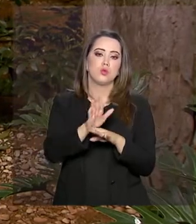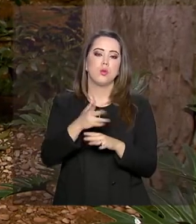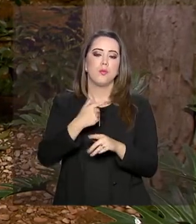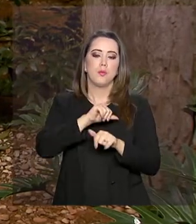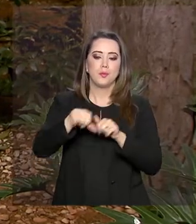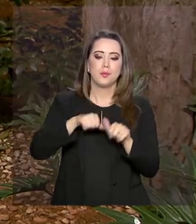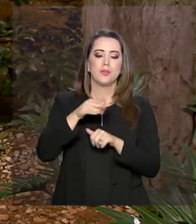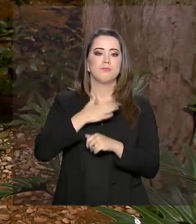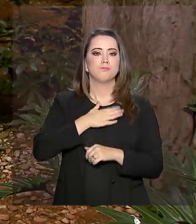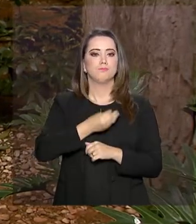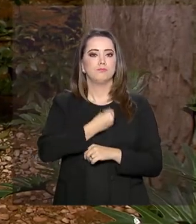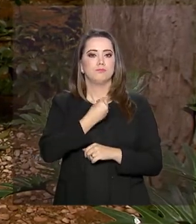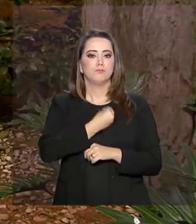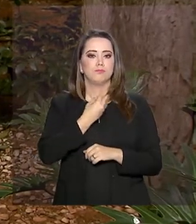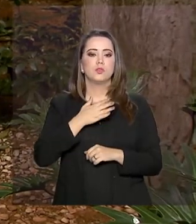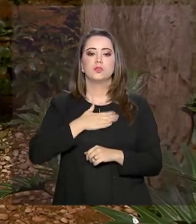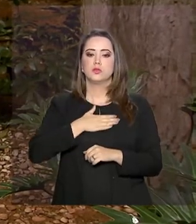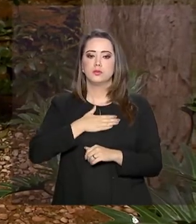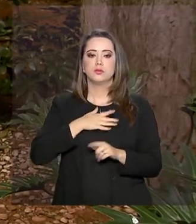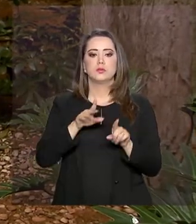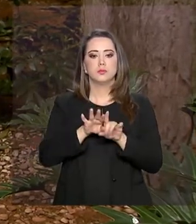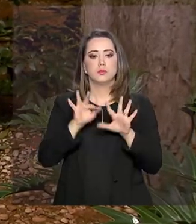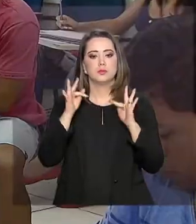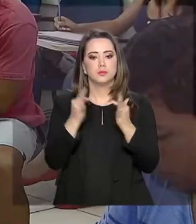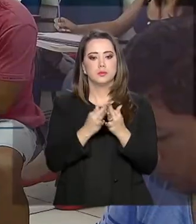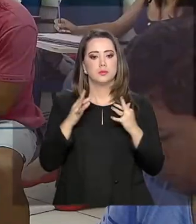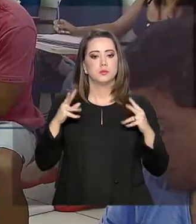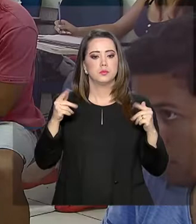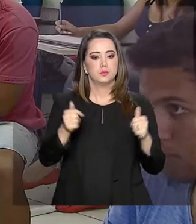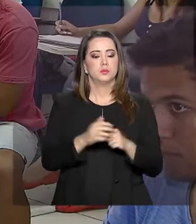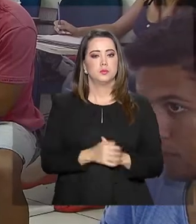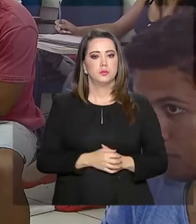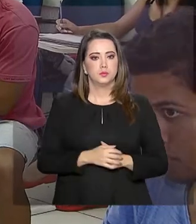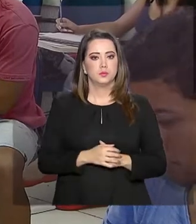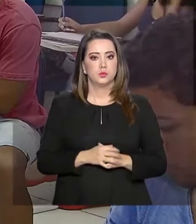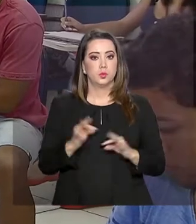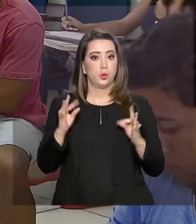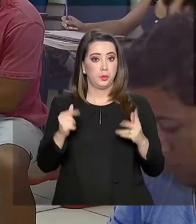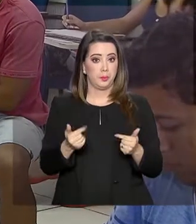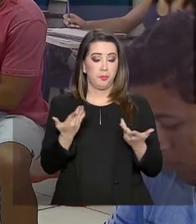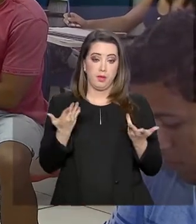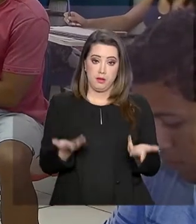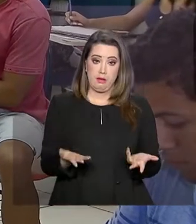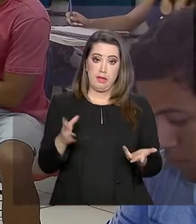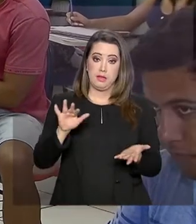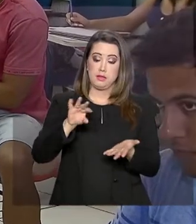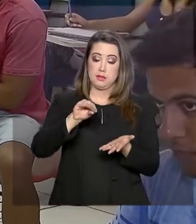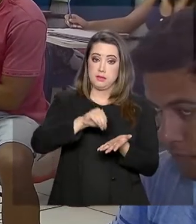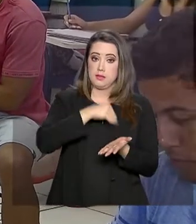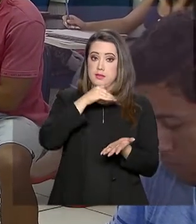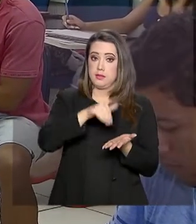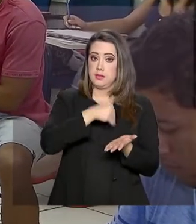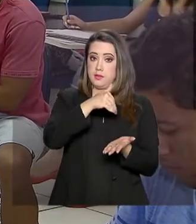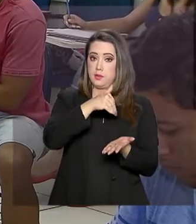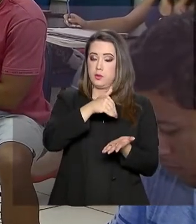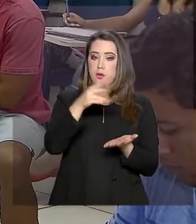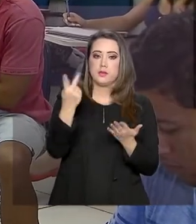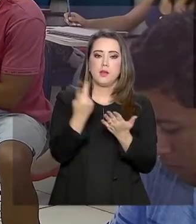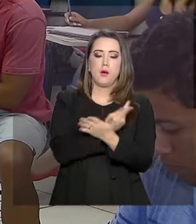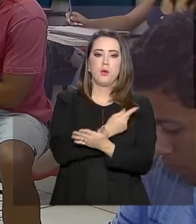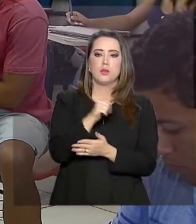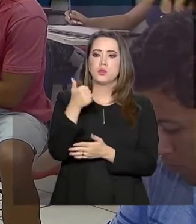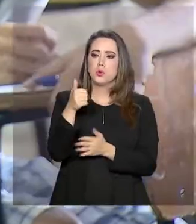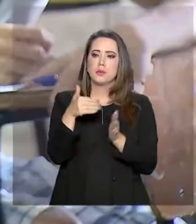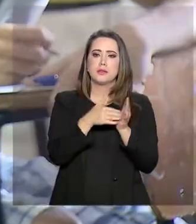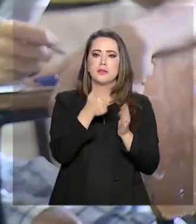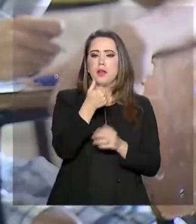para mudar a minha vida mesmo, a minha e a vida da minha família toda. As inscrições para o segundo semestre do programa podem ser feitas entre 11 e